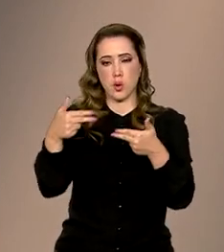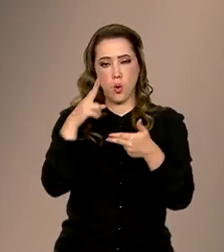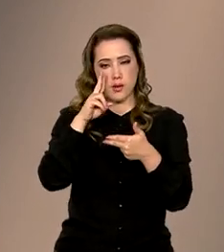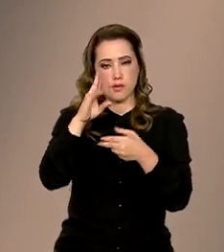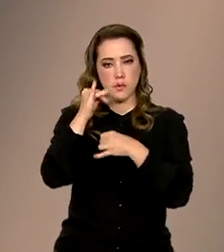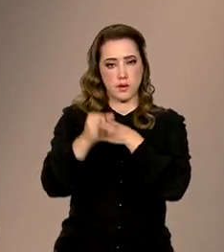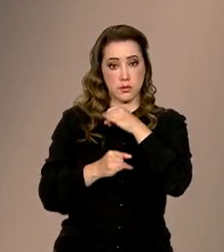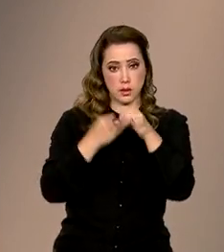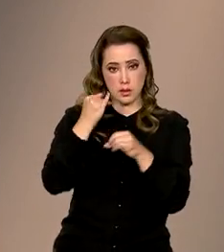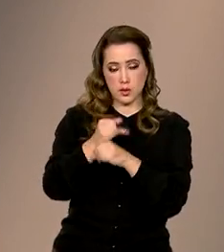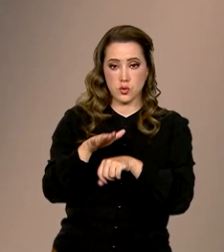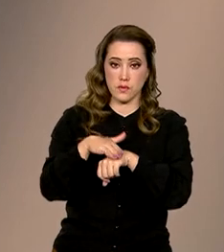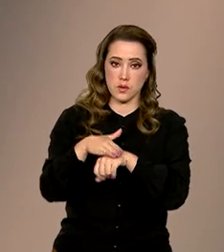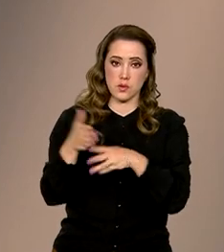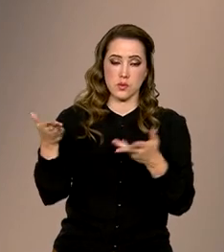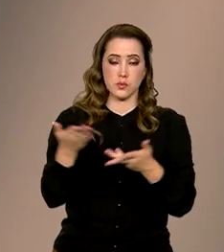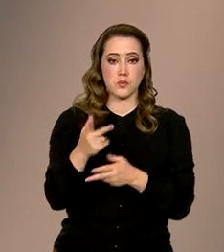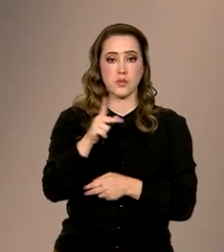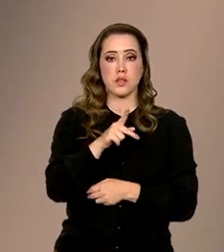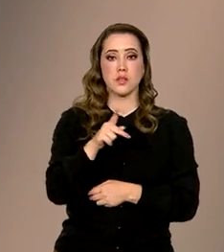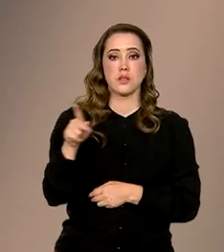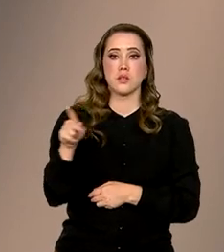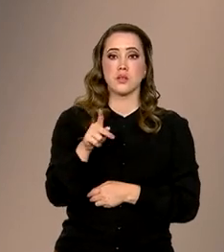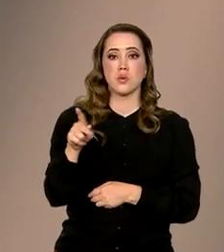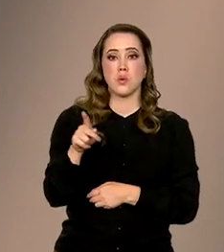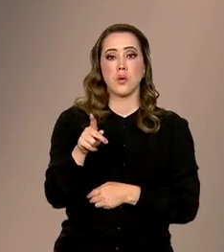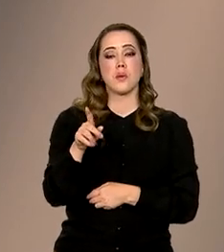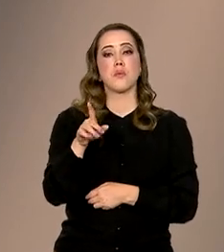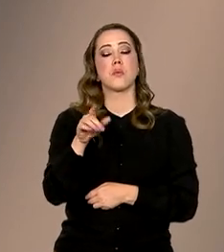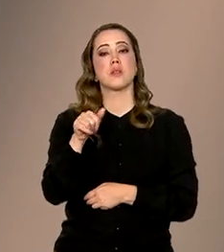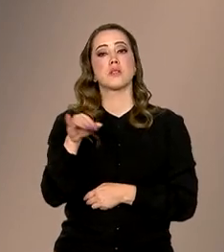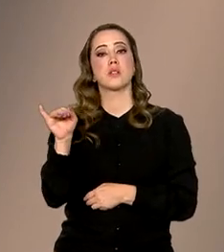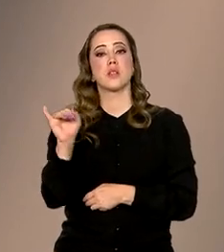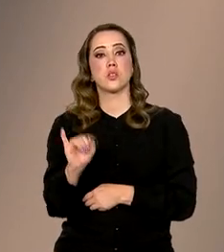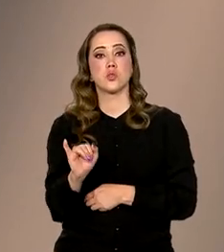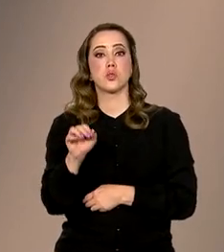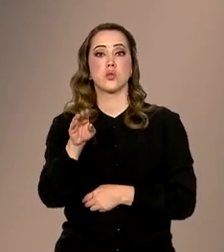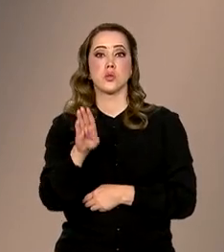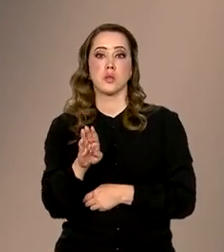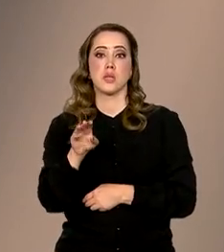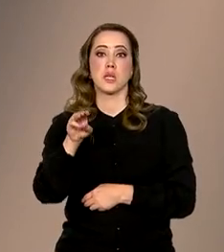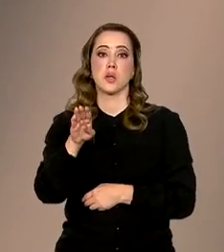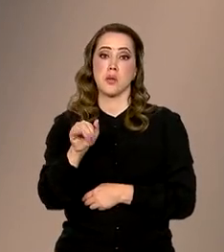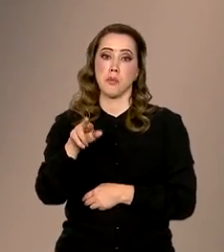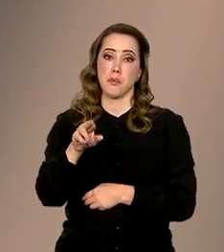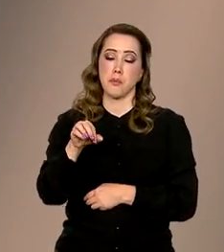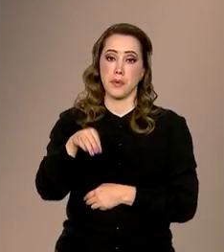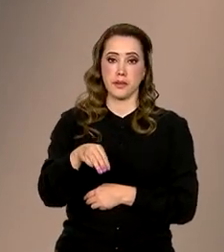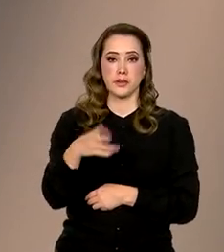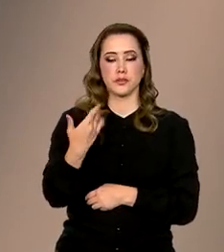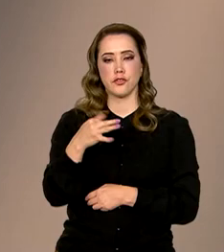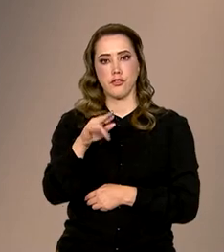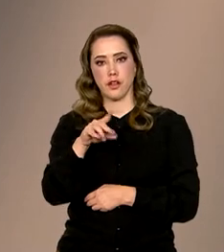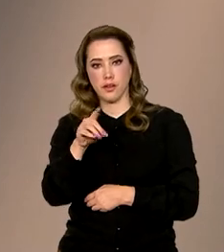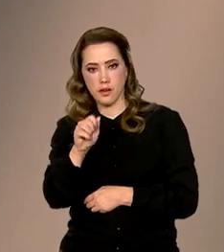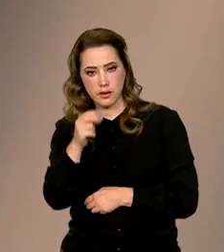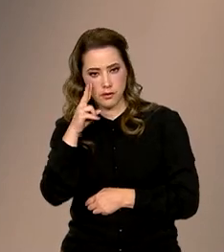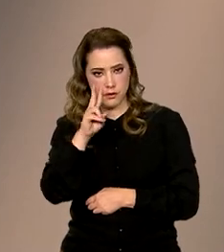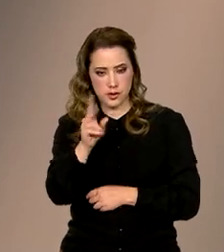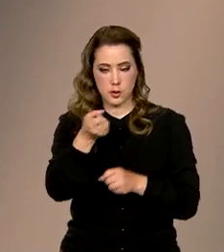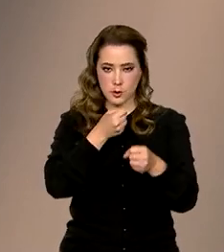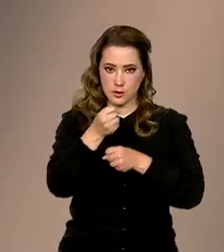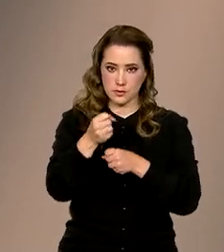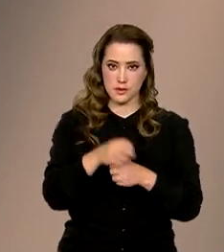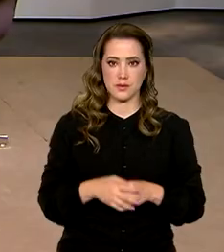virtuais, eu conversei hoje com a presidenta do Instituto Brasileiro de Museus, o Ibram, Fernanda Castro. Confira a